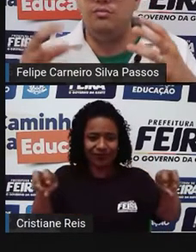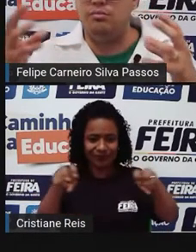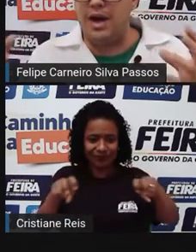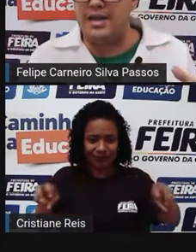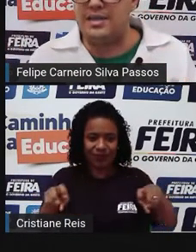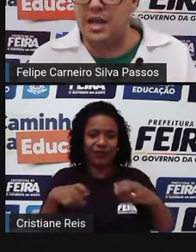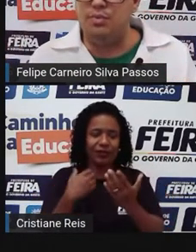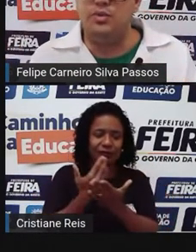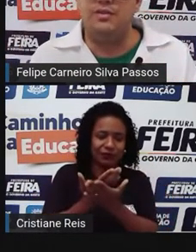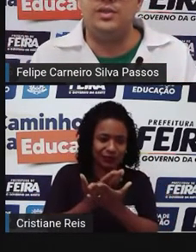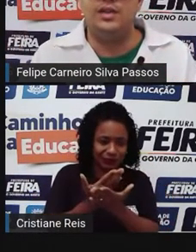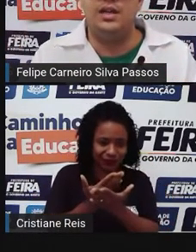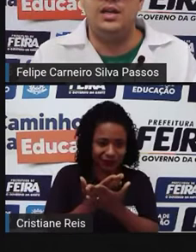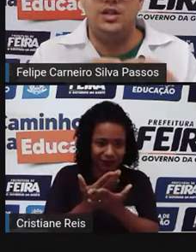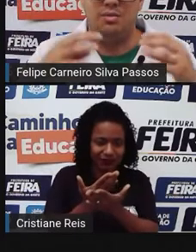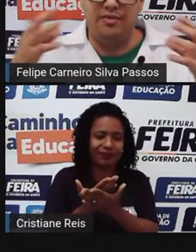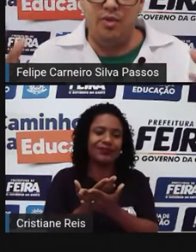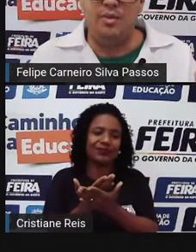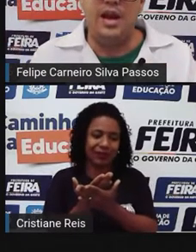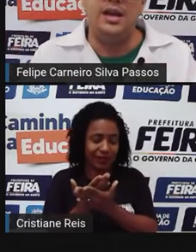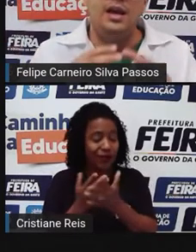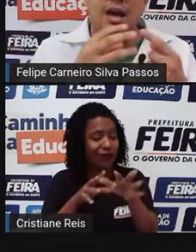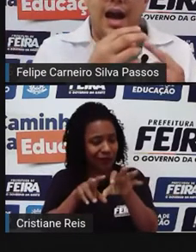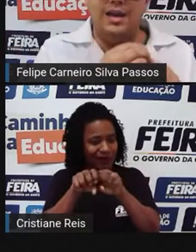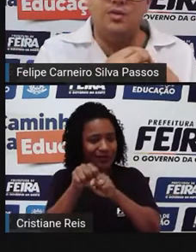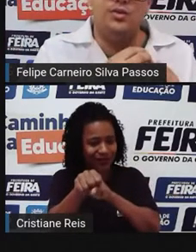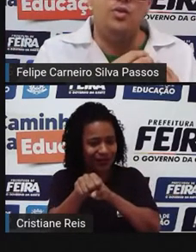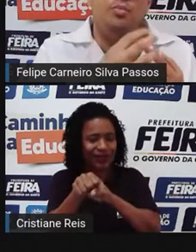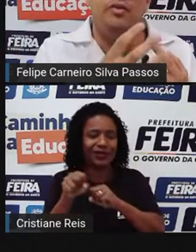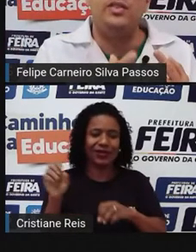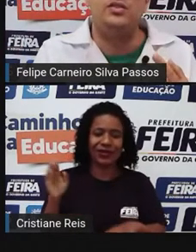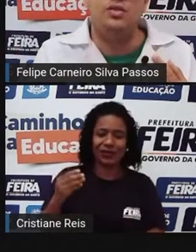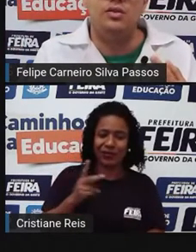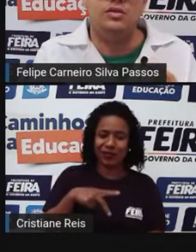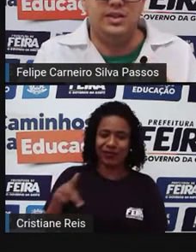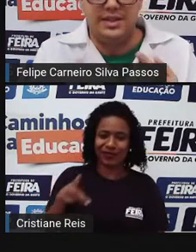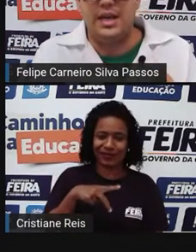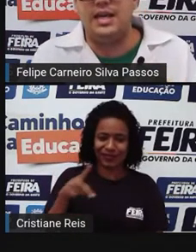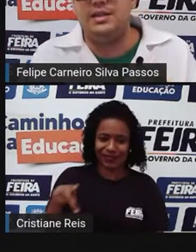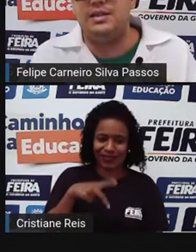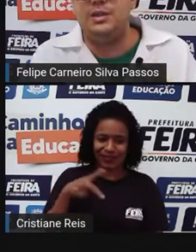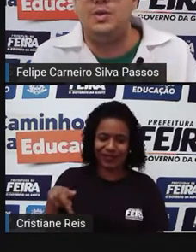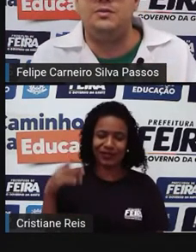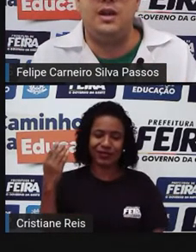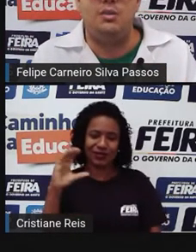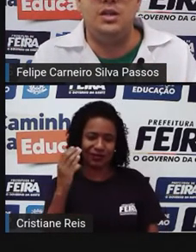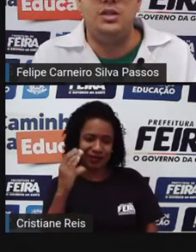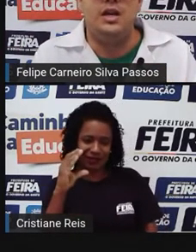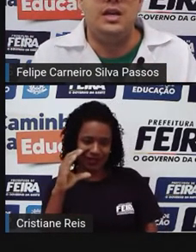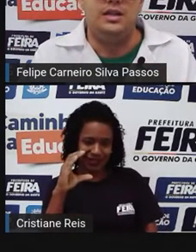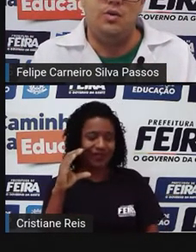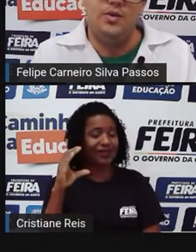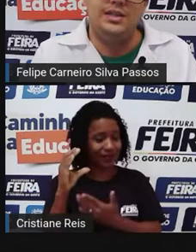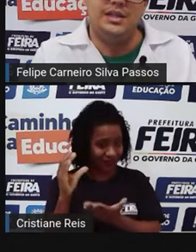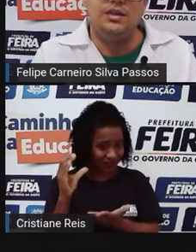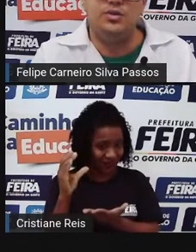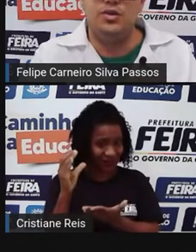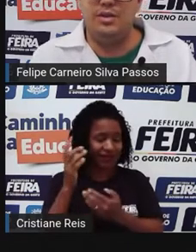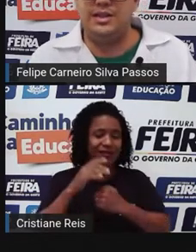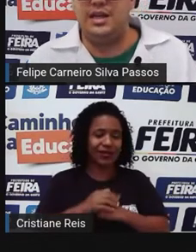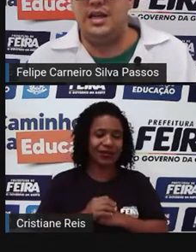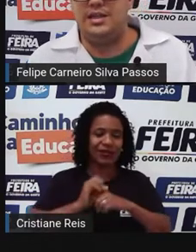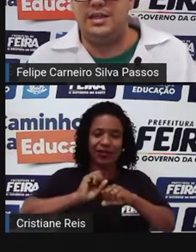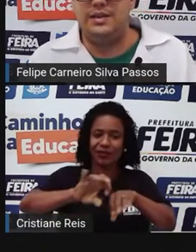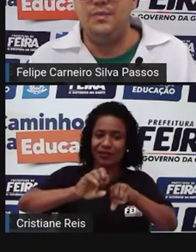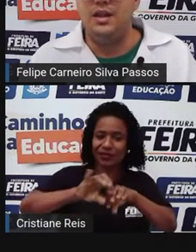estudei mais tempo do que vocês, já me formei. Aí eu sou o professor de ciências, especificamente. Então, eu ensino